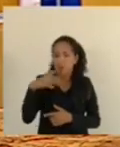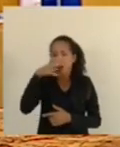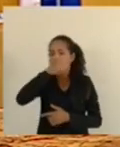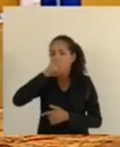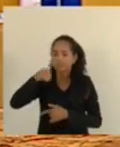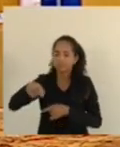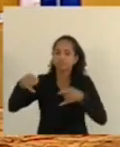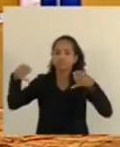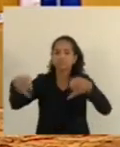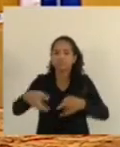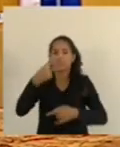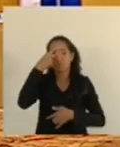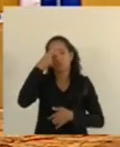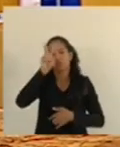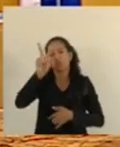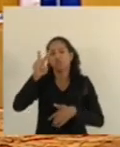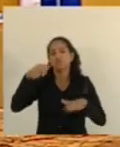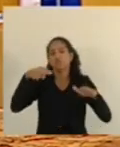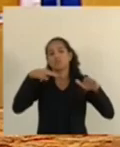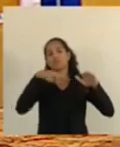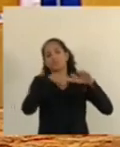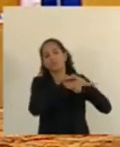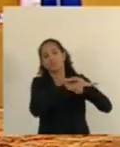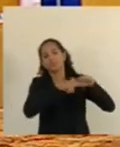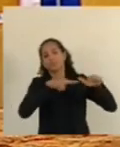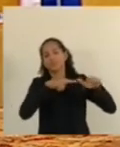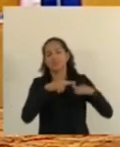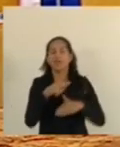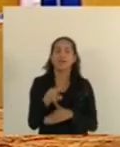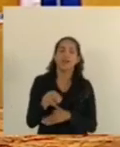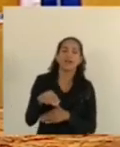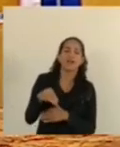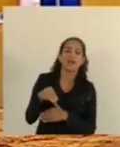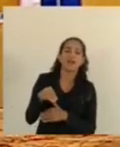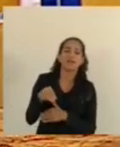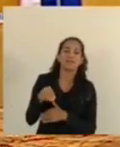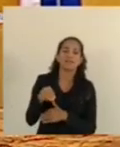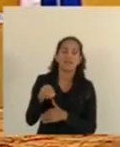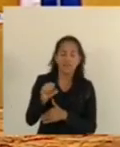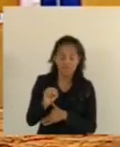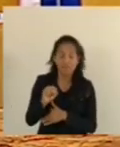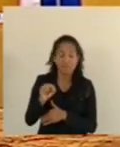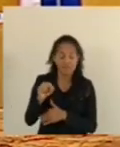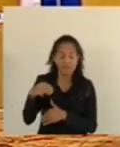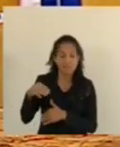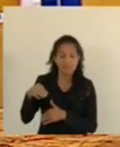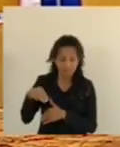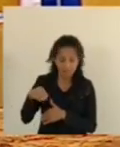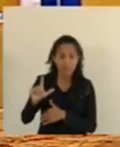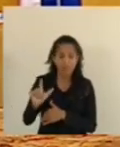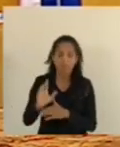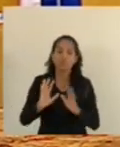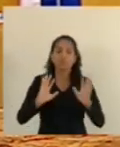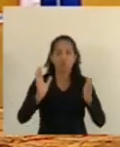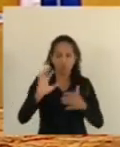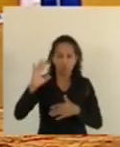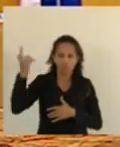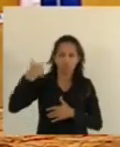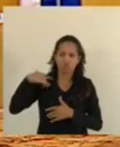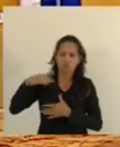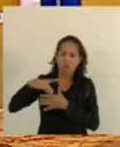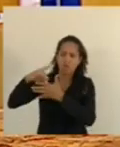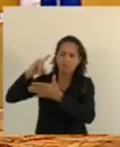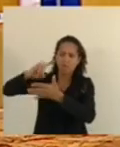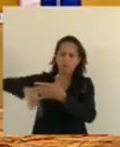passaram dois dias lá no SML. Deputado Teodorico, soluções nós temos. Inclusive, já levei pessoalmente ao gabinete do